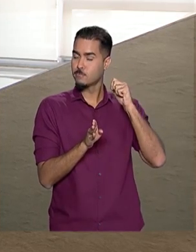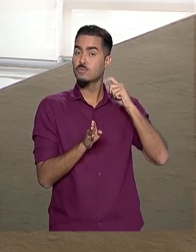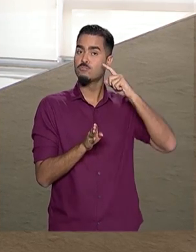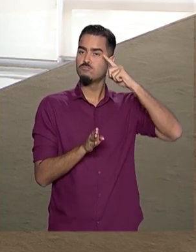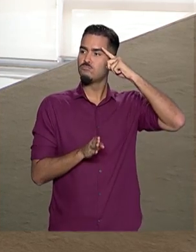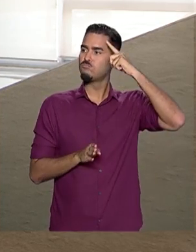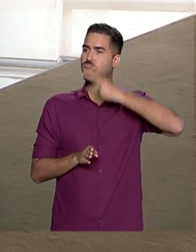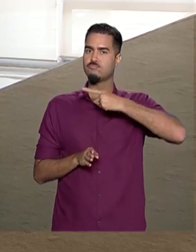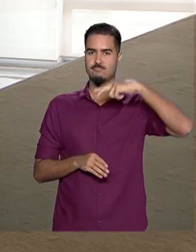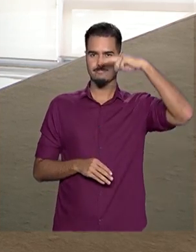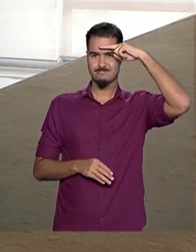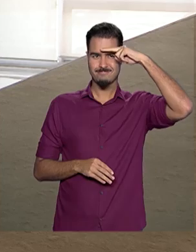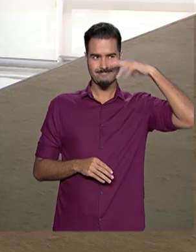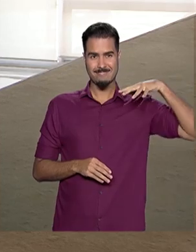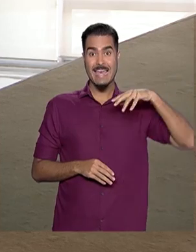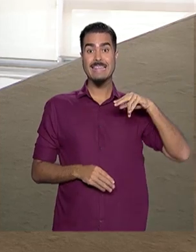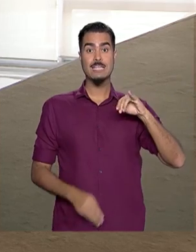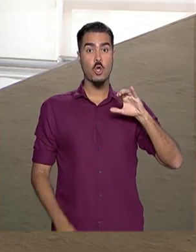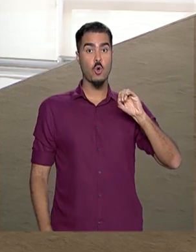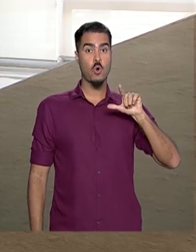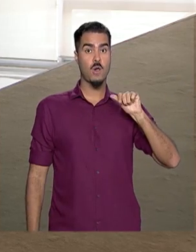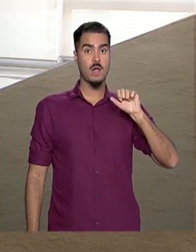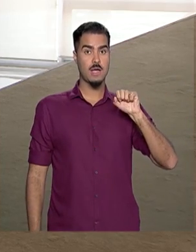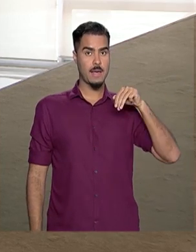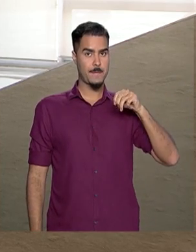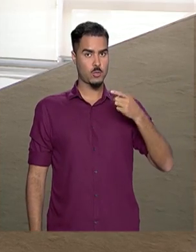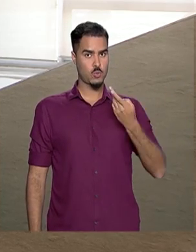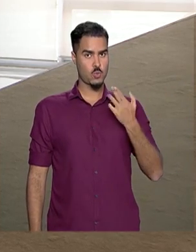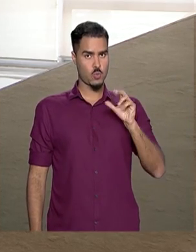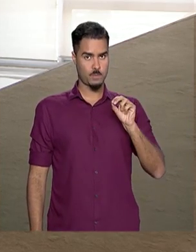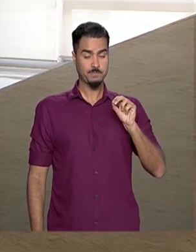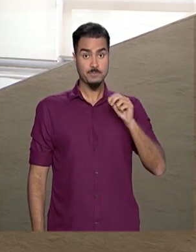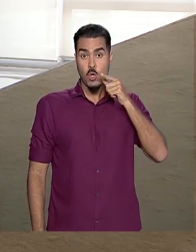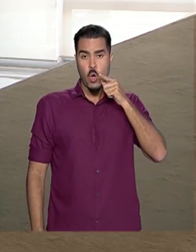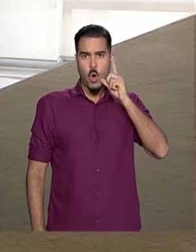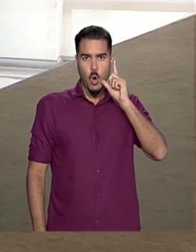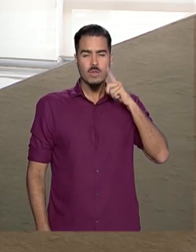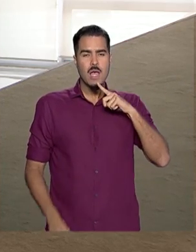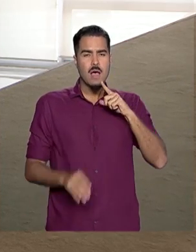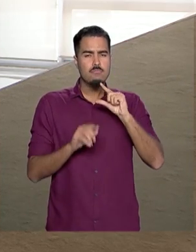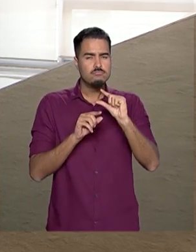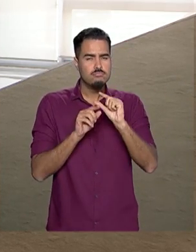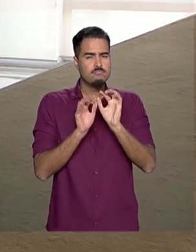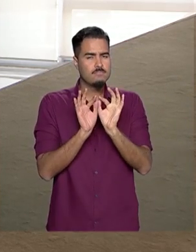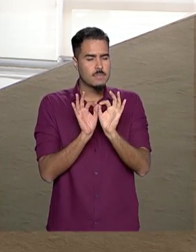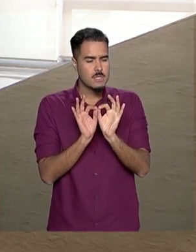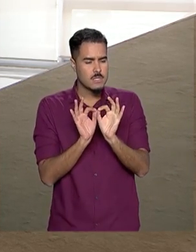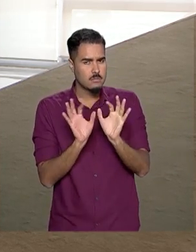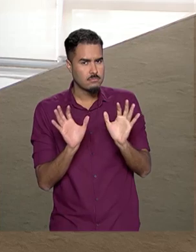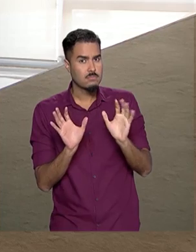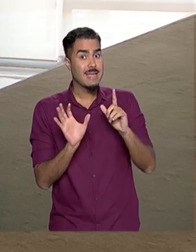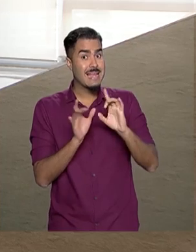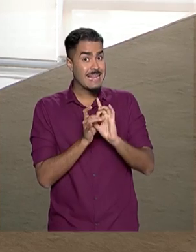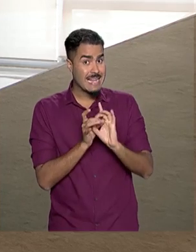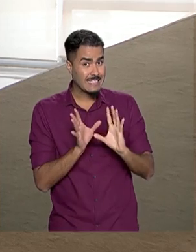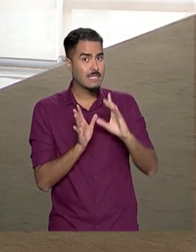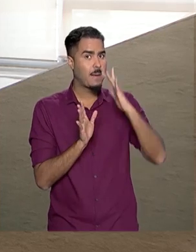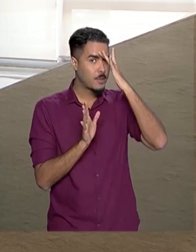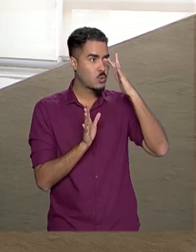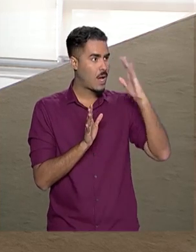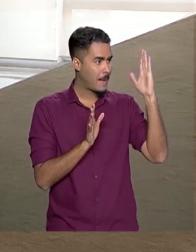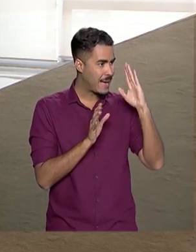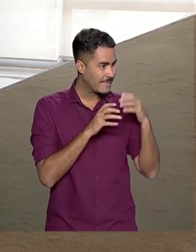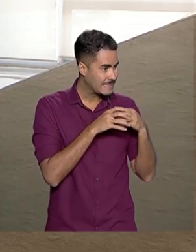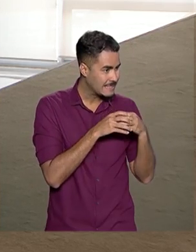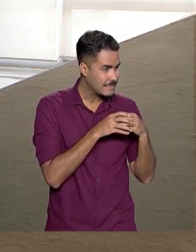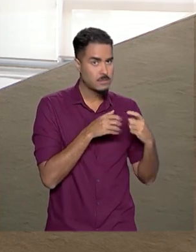ordem do regime de Nicolás Maduro. Ontem foi autorizada a abertura parcial da fronteira para o retorno dos brasileiros.